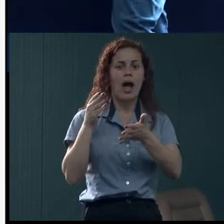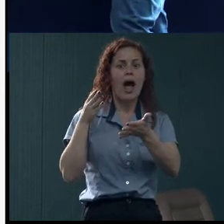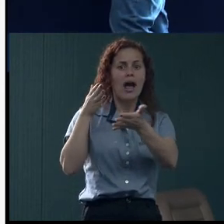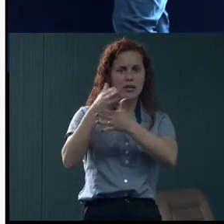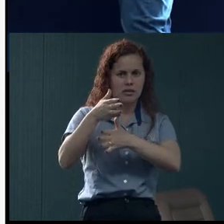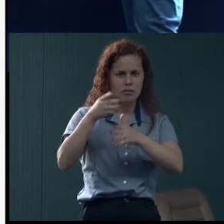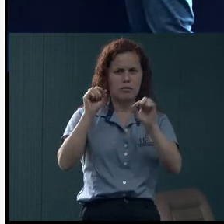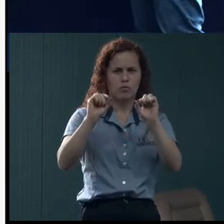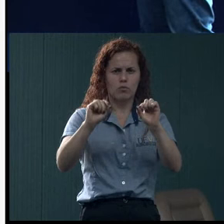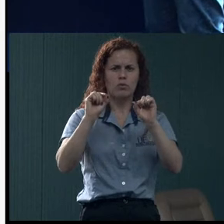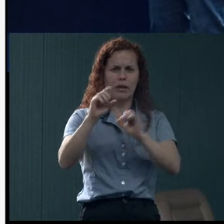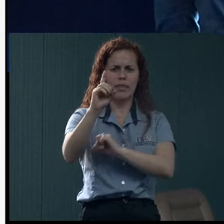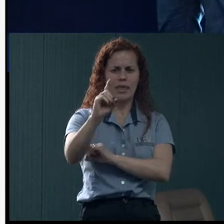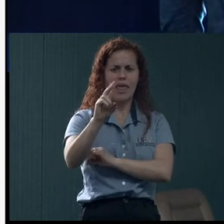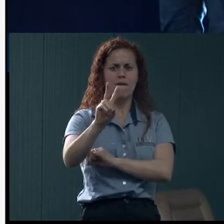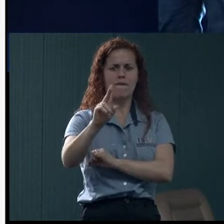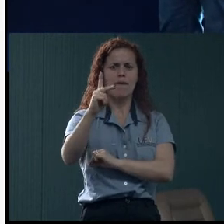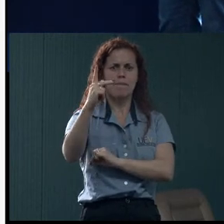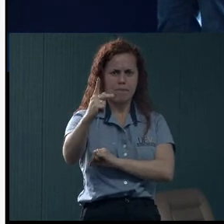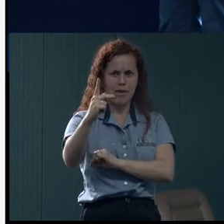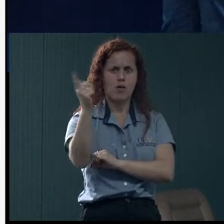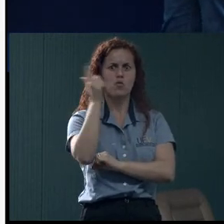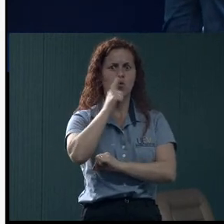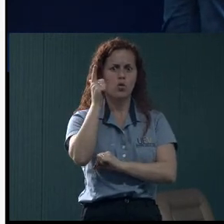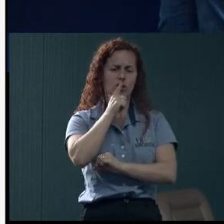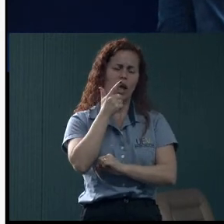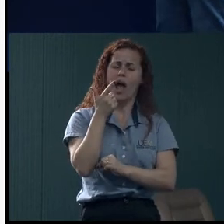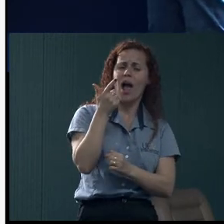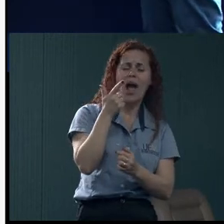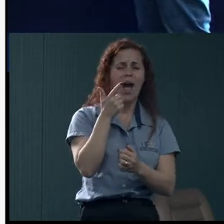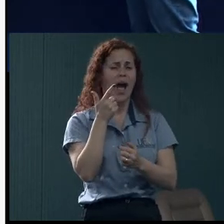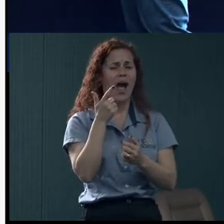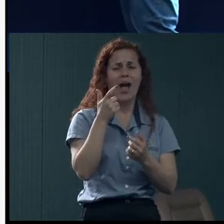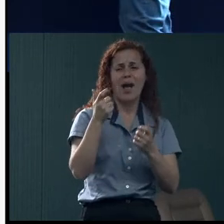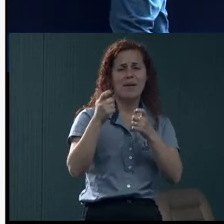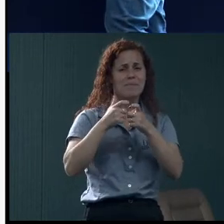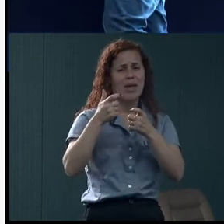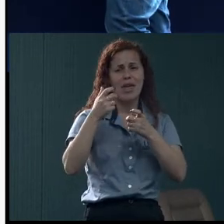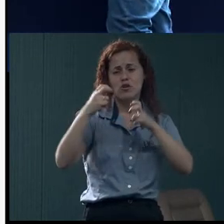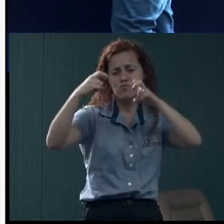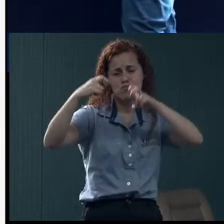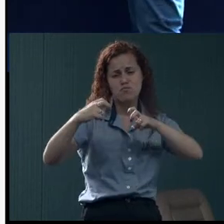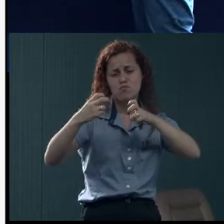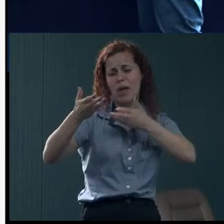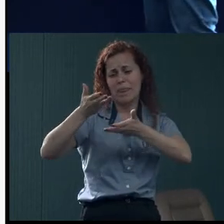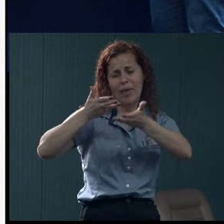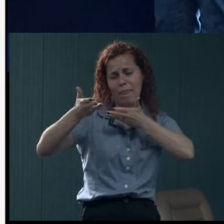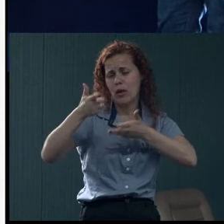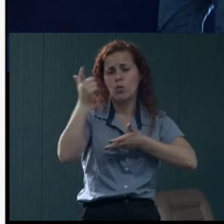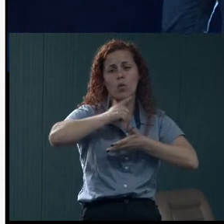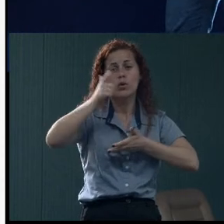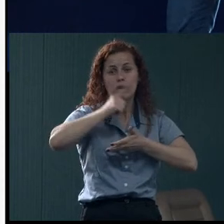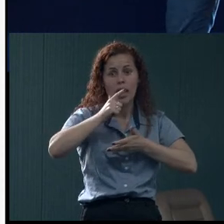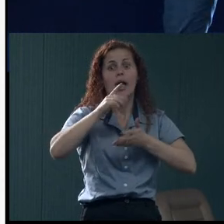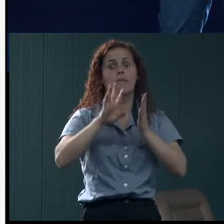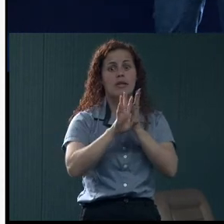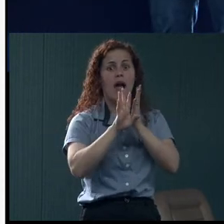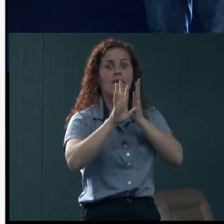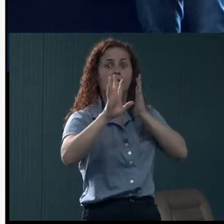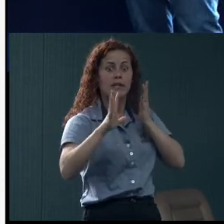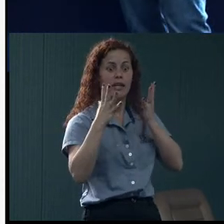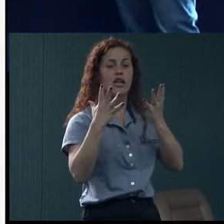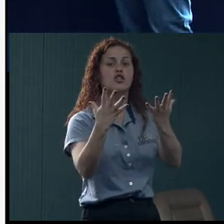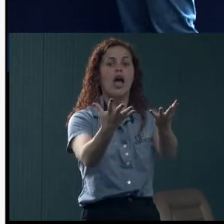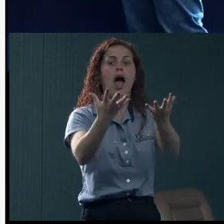da DVP. Ah, mas eu não consegui a consulta, está difícil. Ele pode buscar a fila de acolhimento.